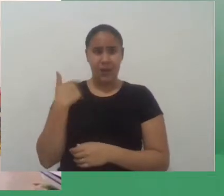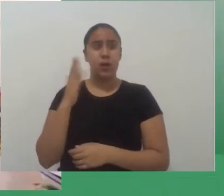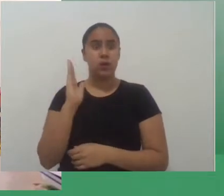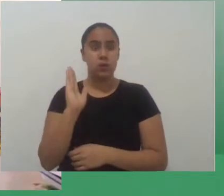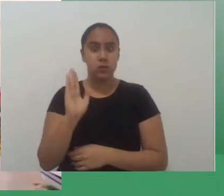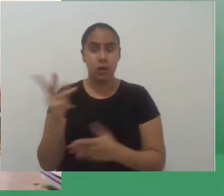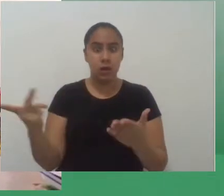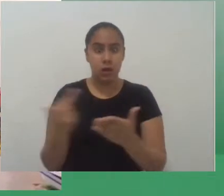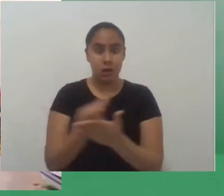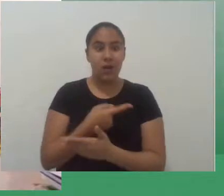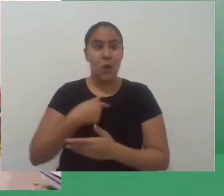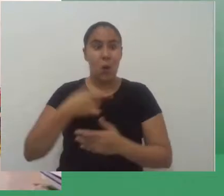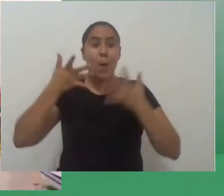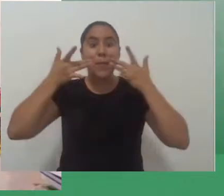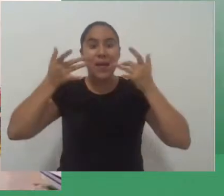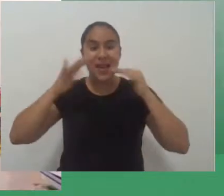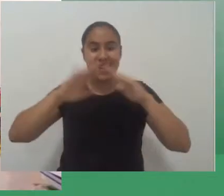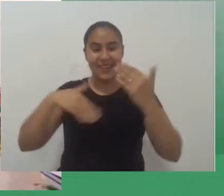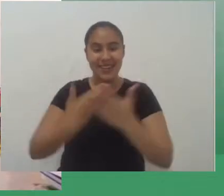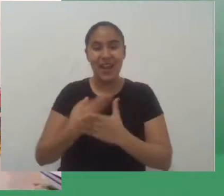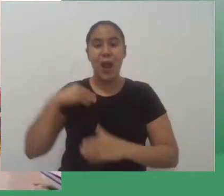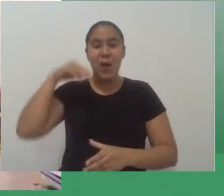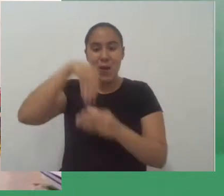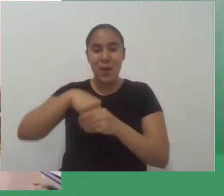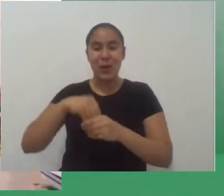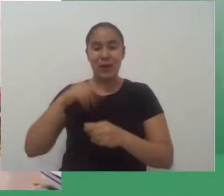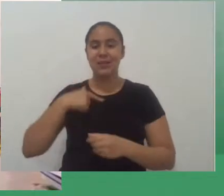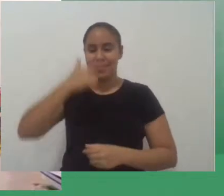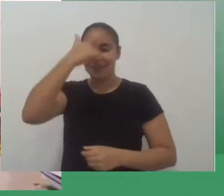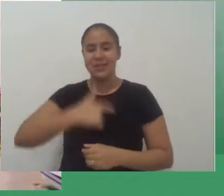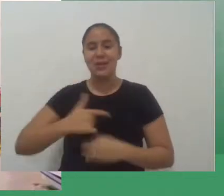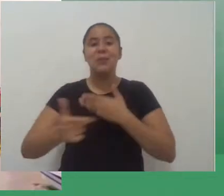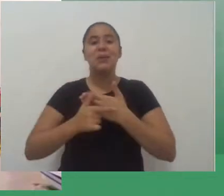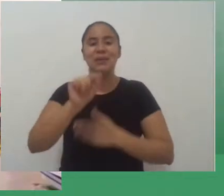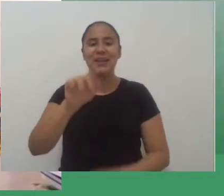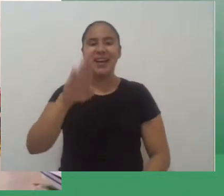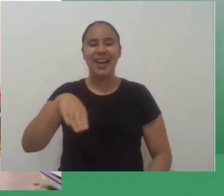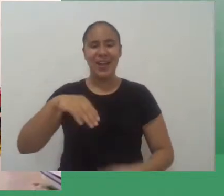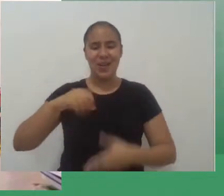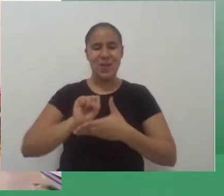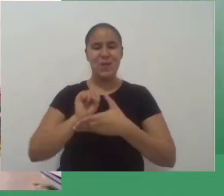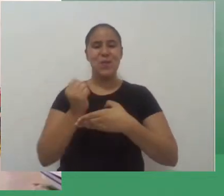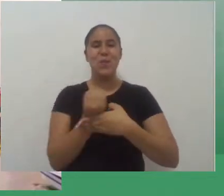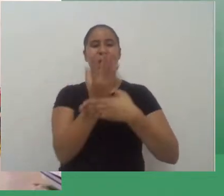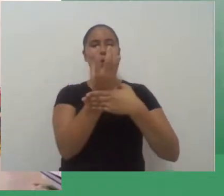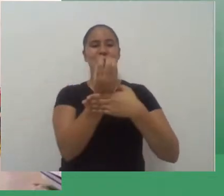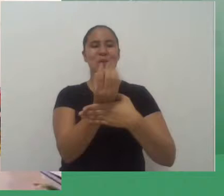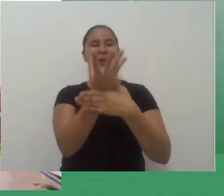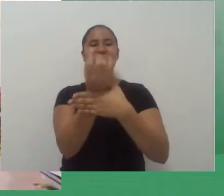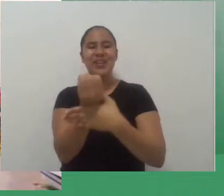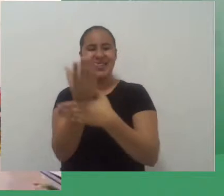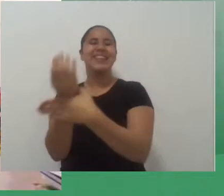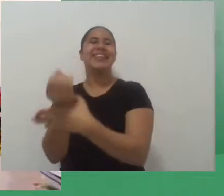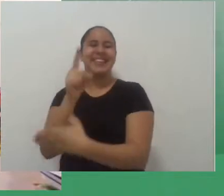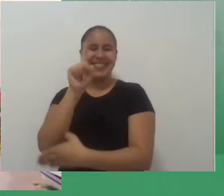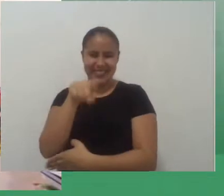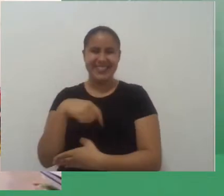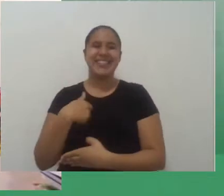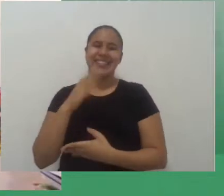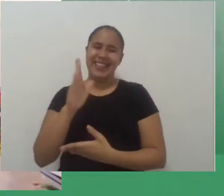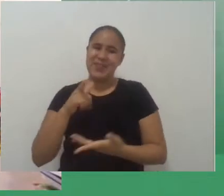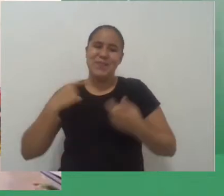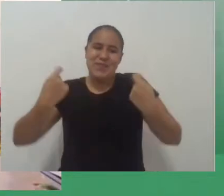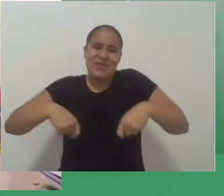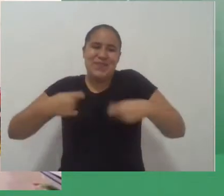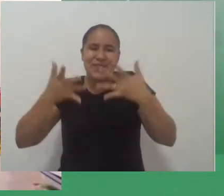baleia numa peça da escola, então me fez lembrar que exige muito, né, uma dramaticidade muito grande